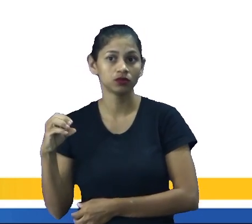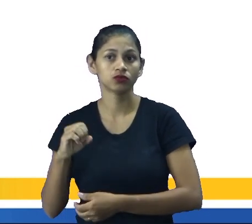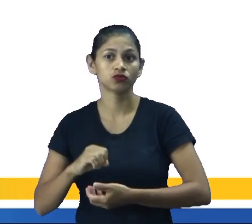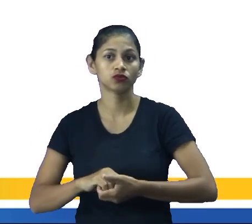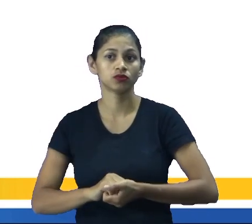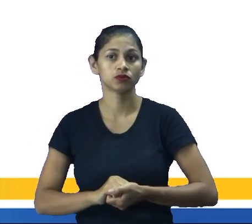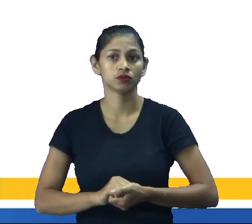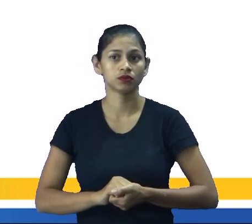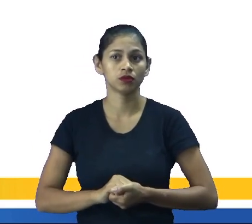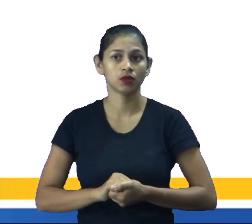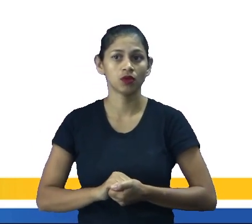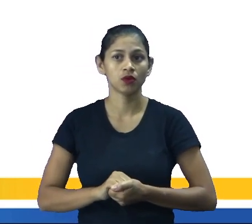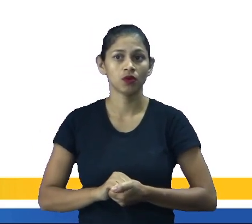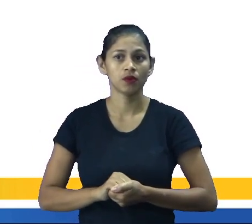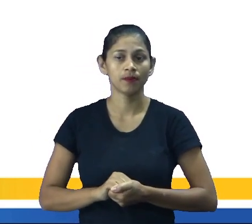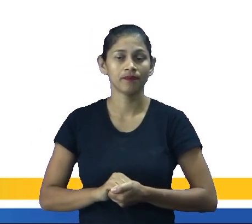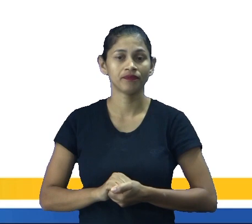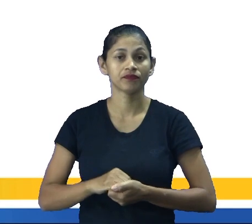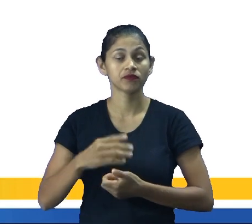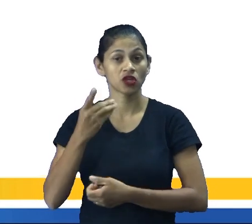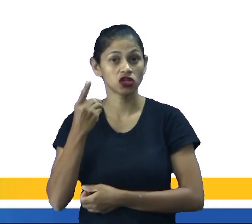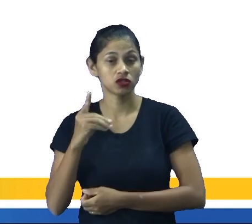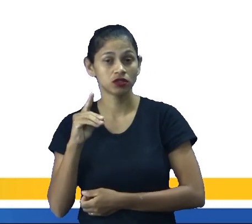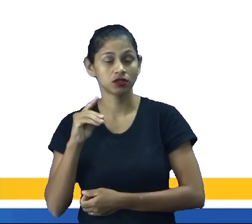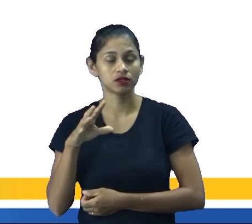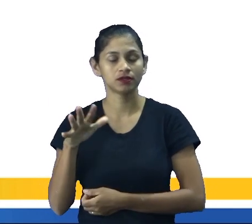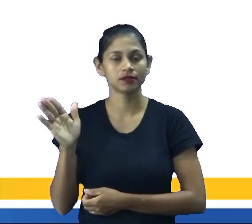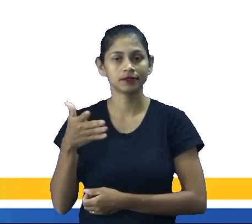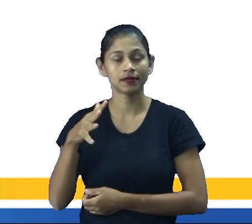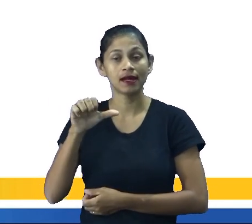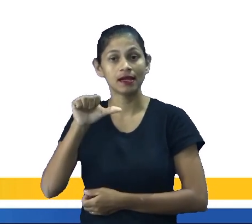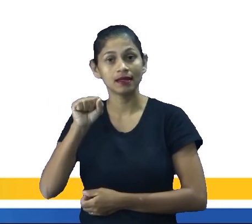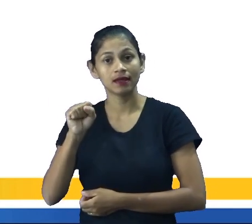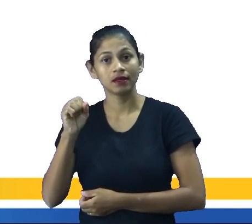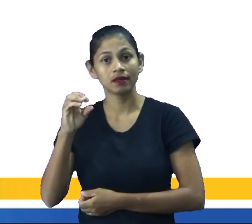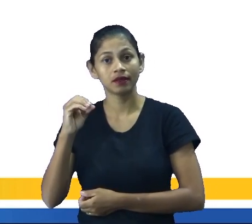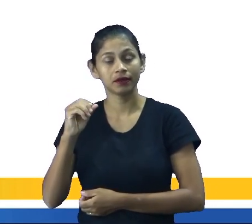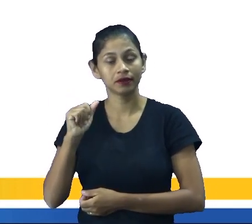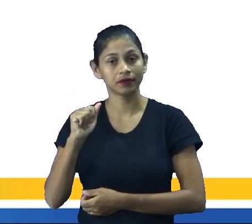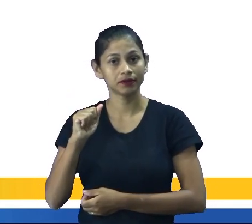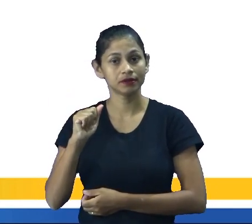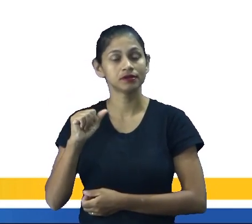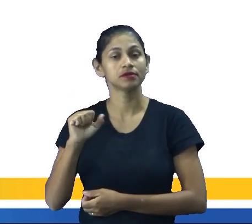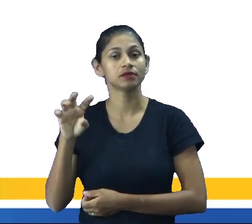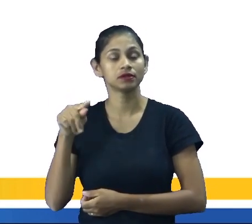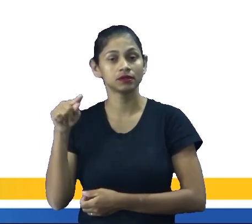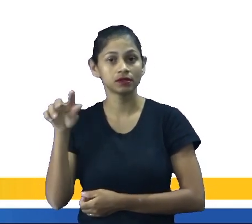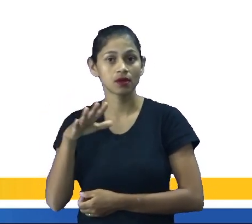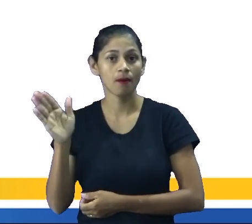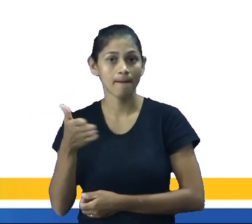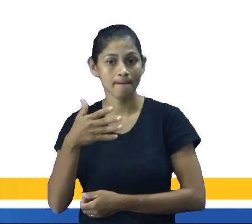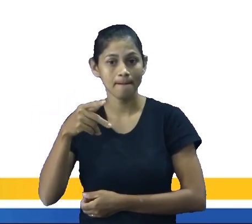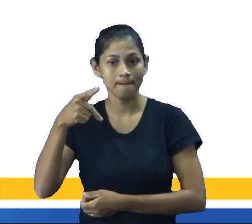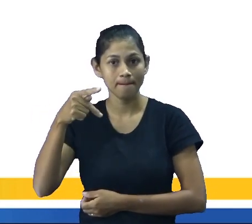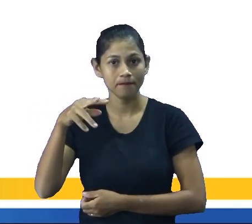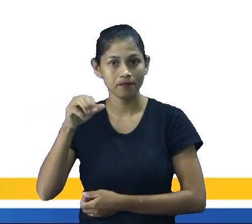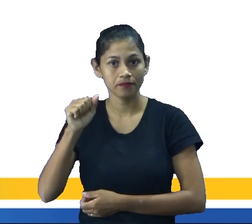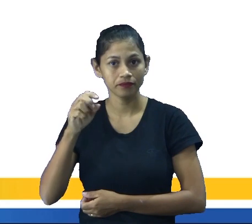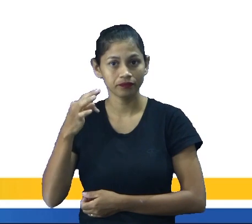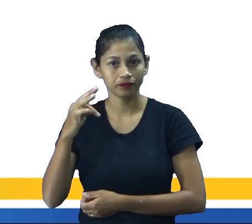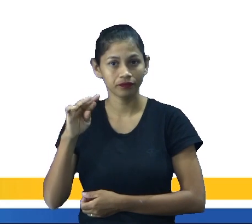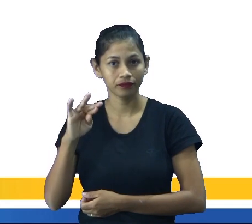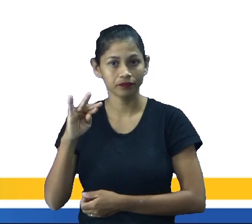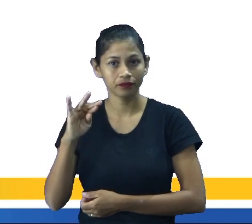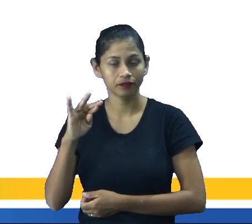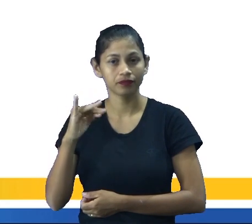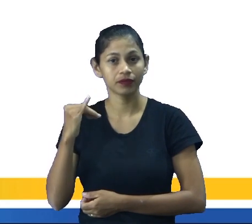O St. Patrick's Day, ou dia de São Patrício, é uma festa de cultura irlandesa que se expandiu para vários